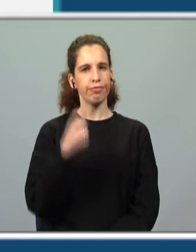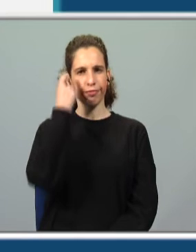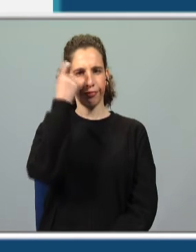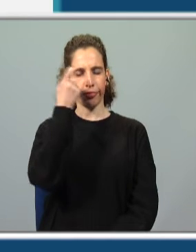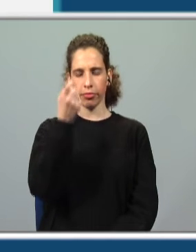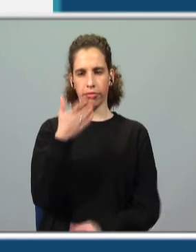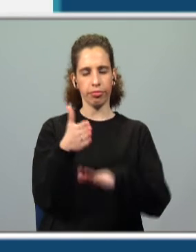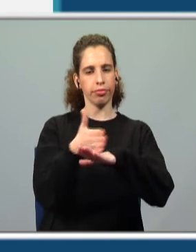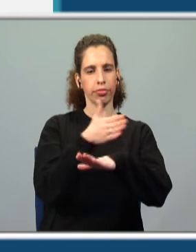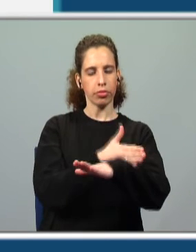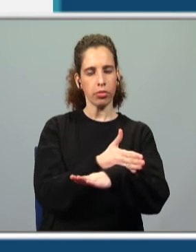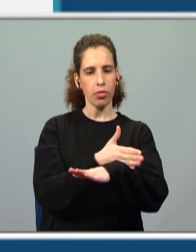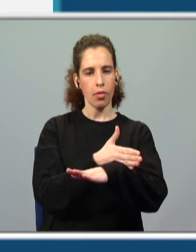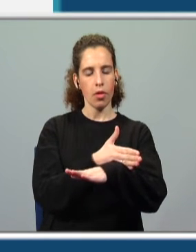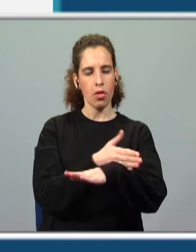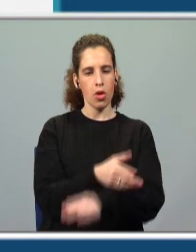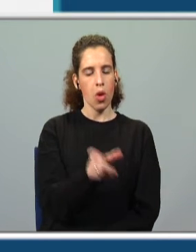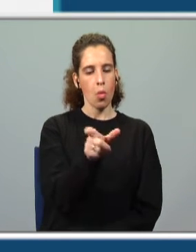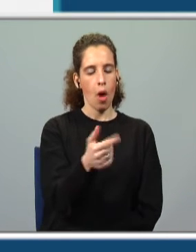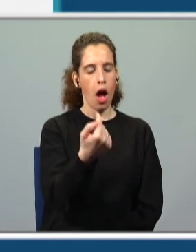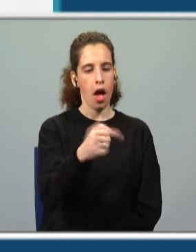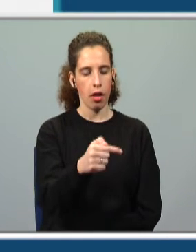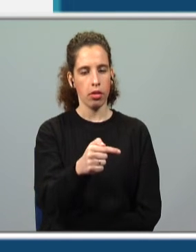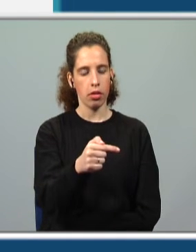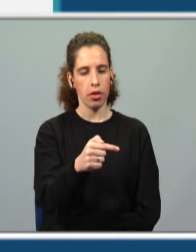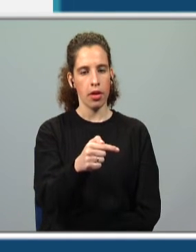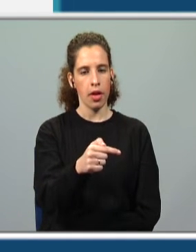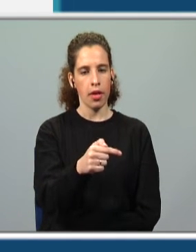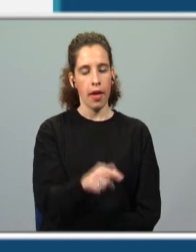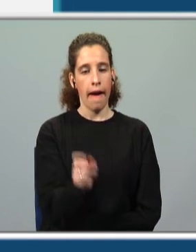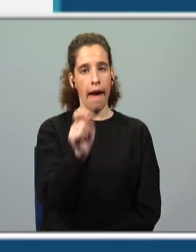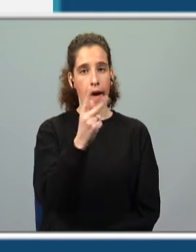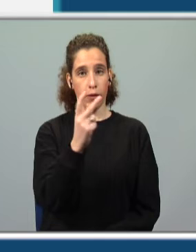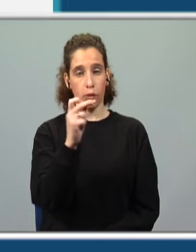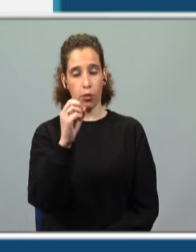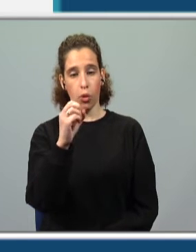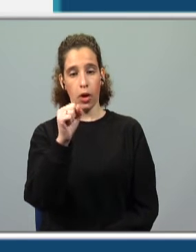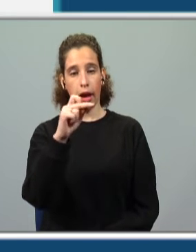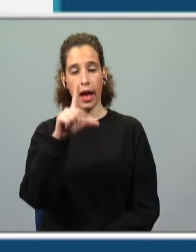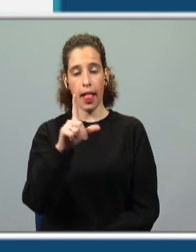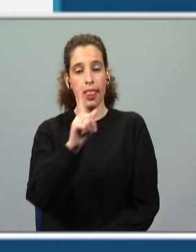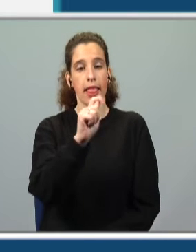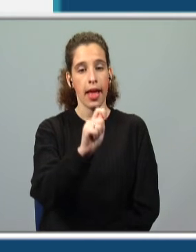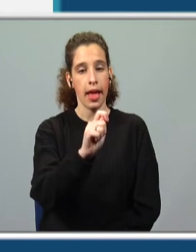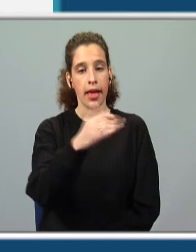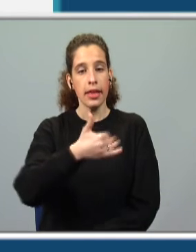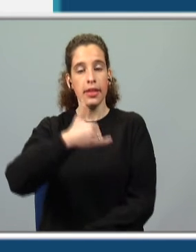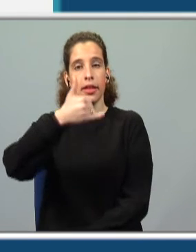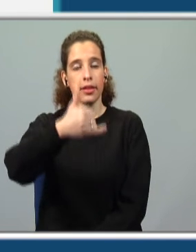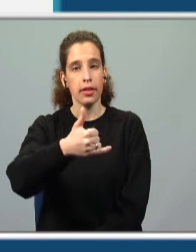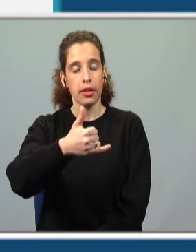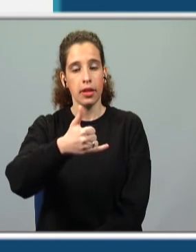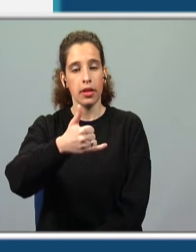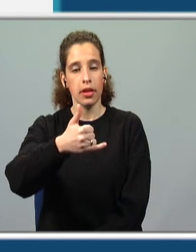Antes do espaço que temos, temos a vogal E e de seguida temos a